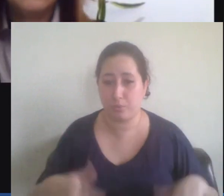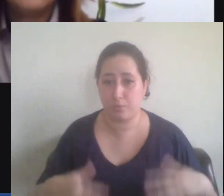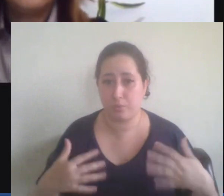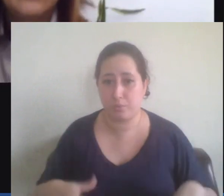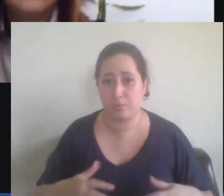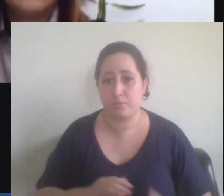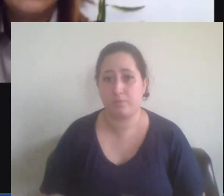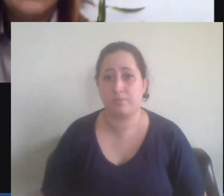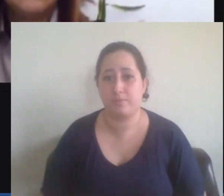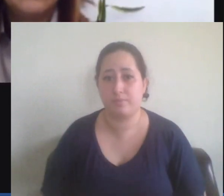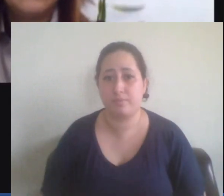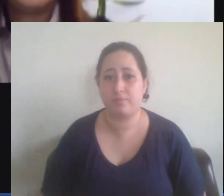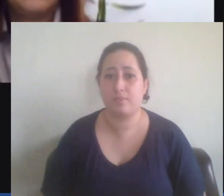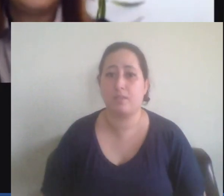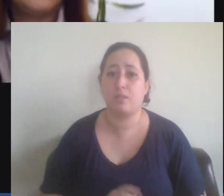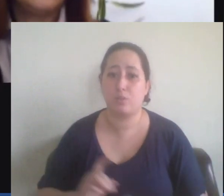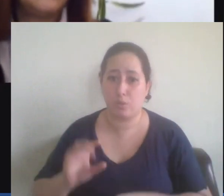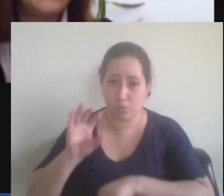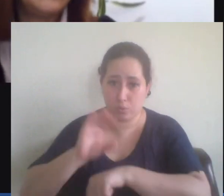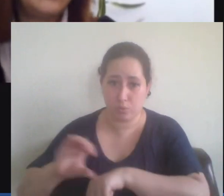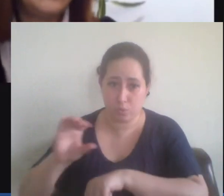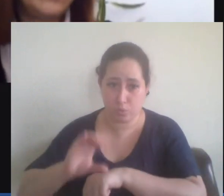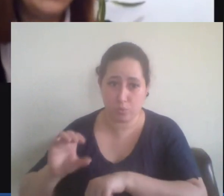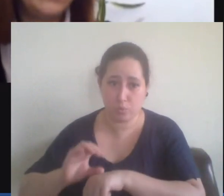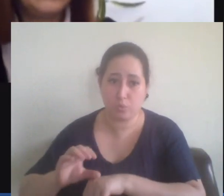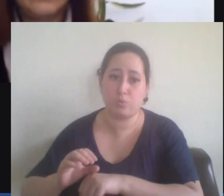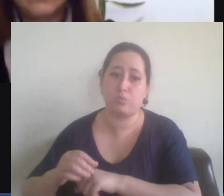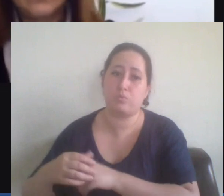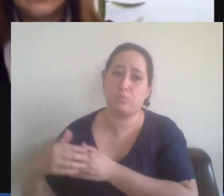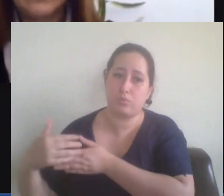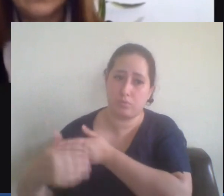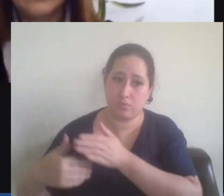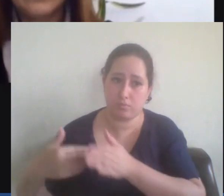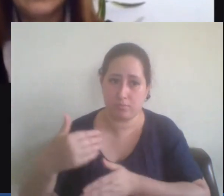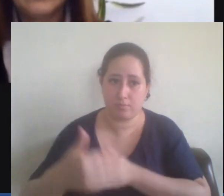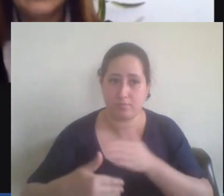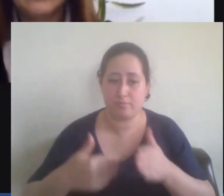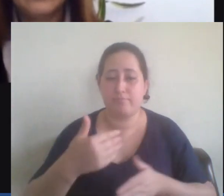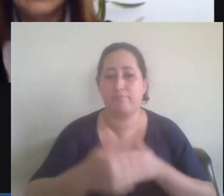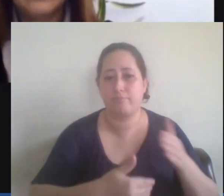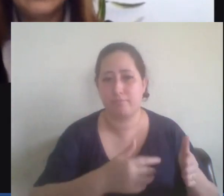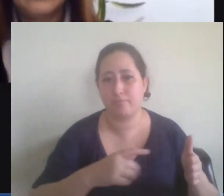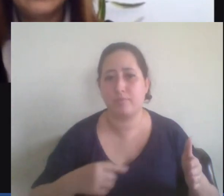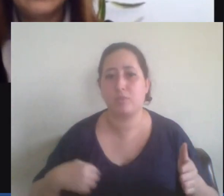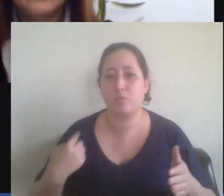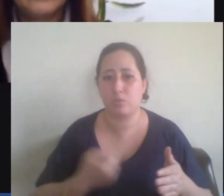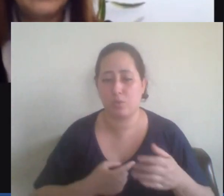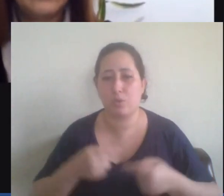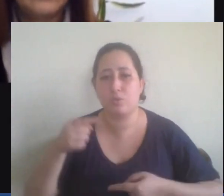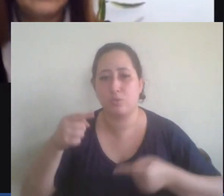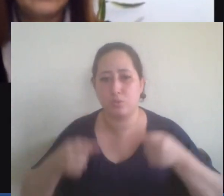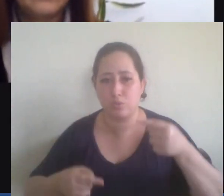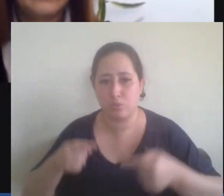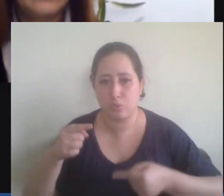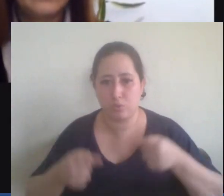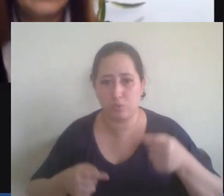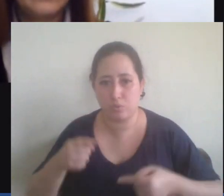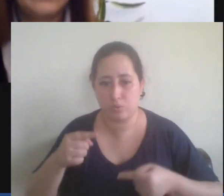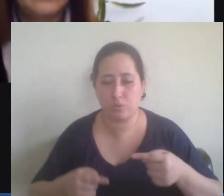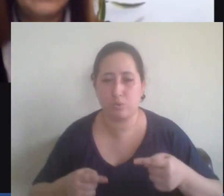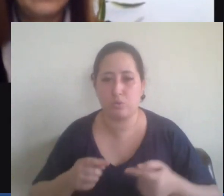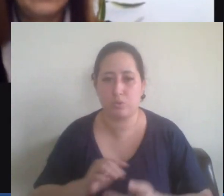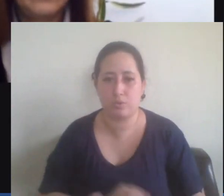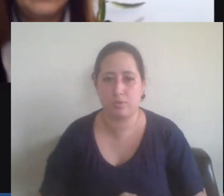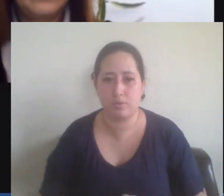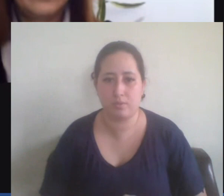através do curso tentar discutir entre nós